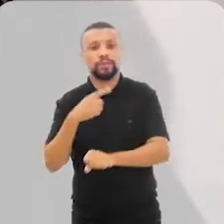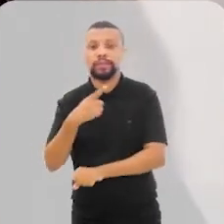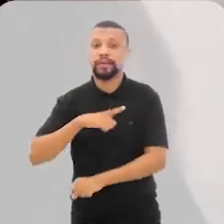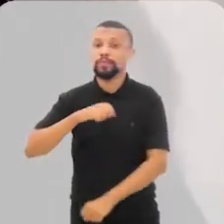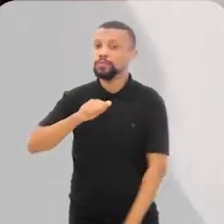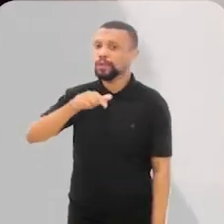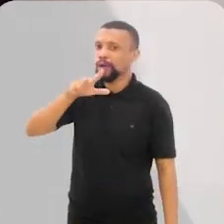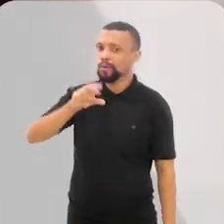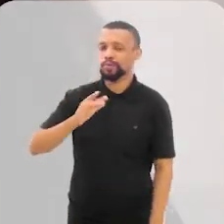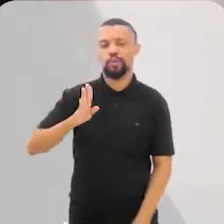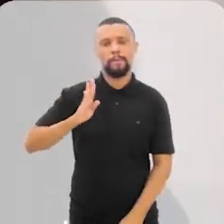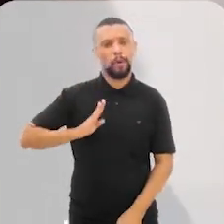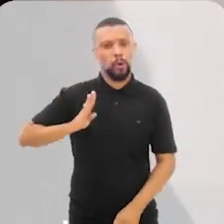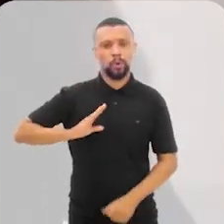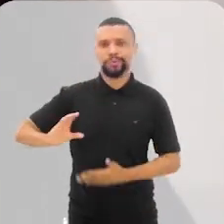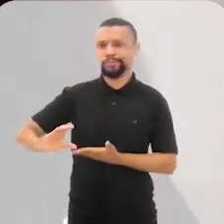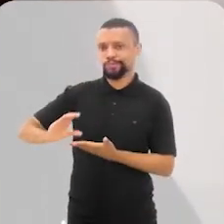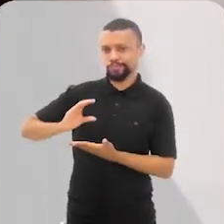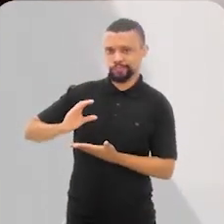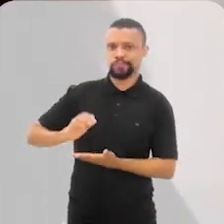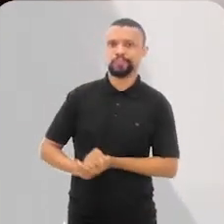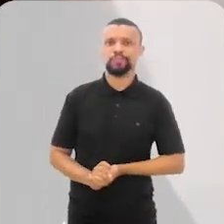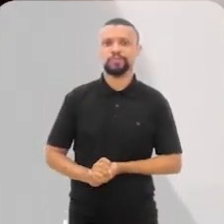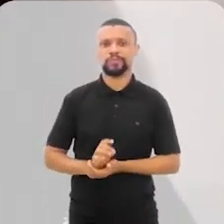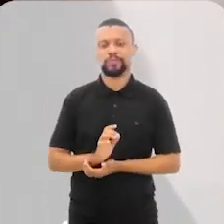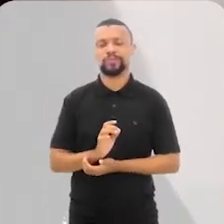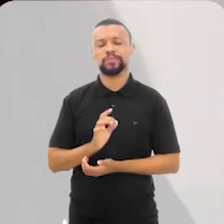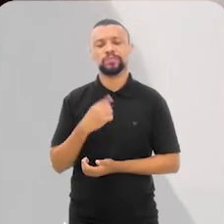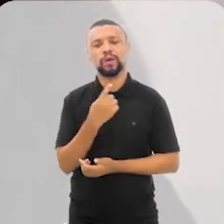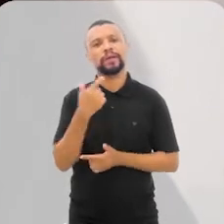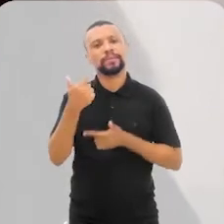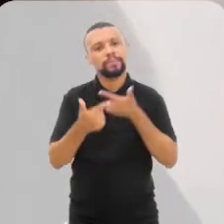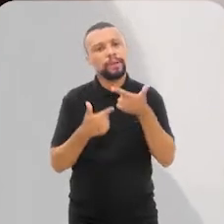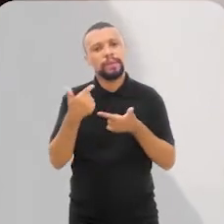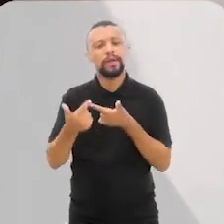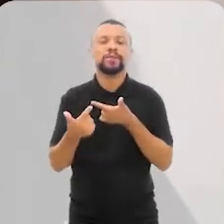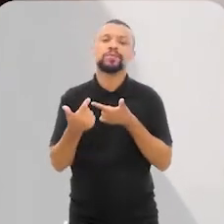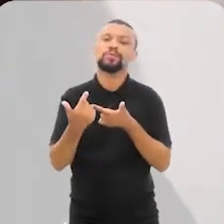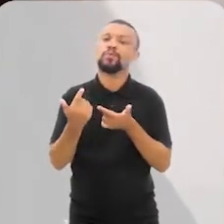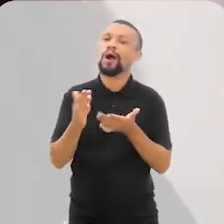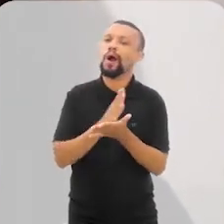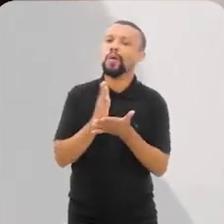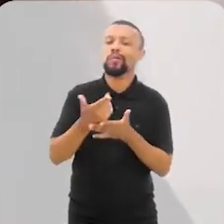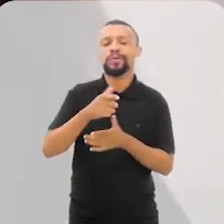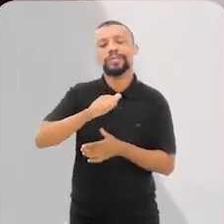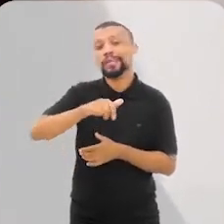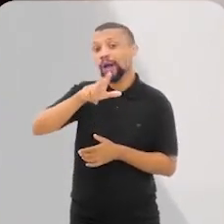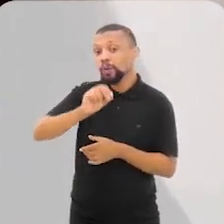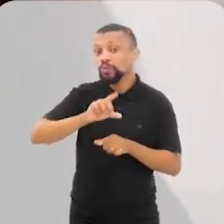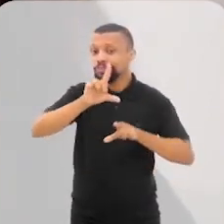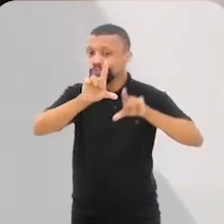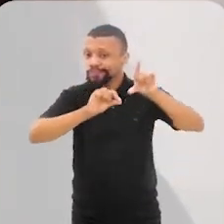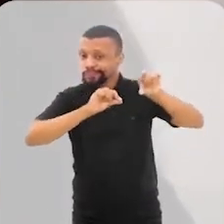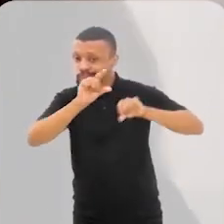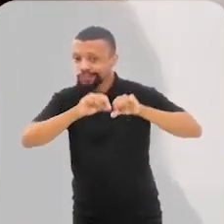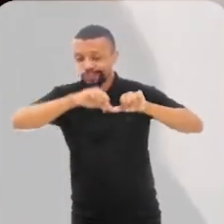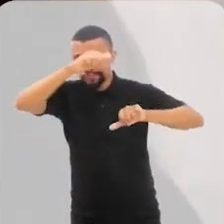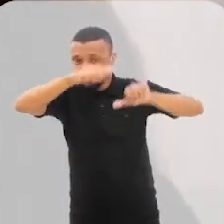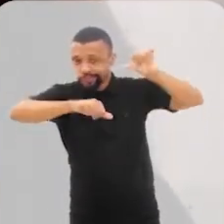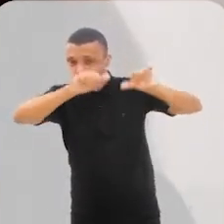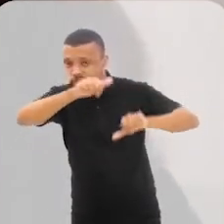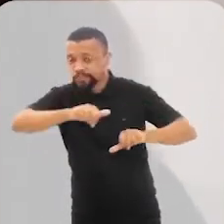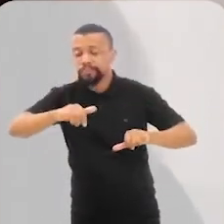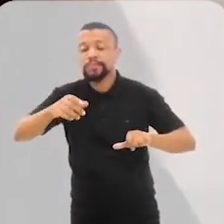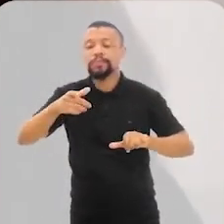os bolsistas, como a Graziella já mencionou, a gente está trabalhando com números de bolsistas selecionados, buscando mais bolsistas, mais recursos,